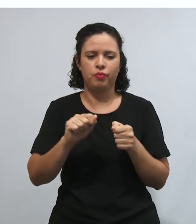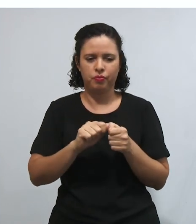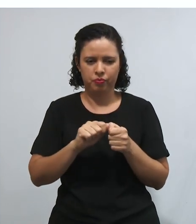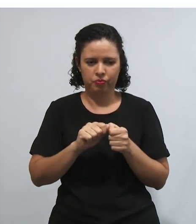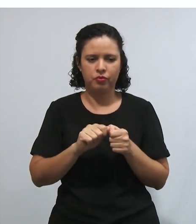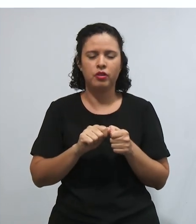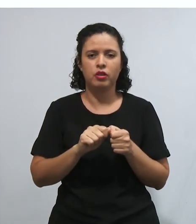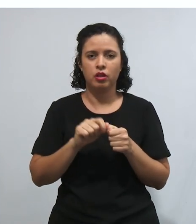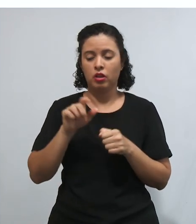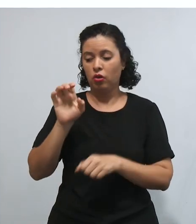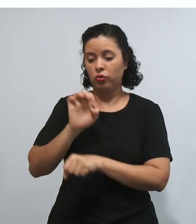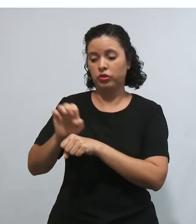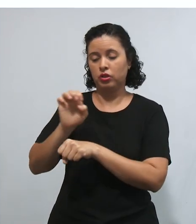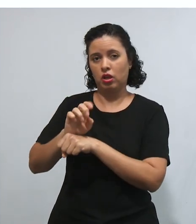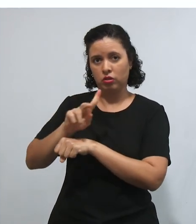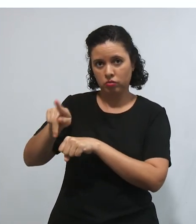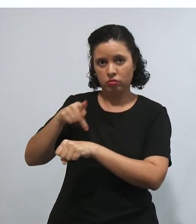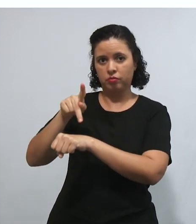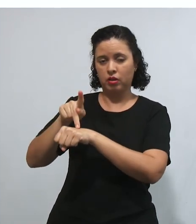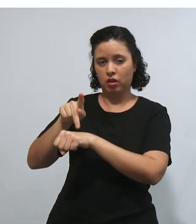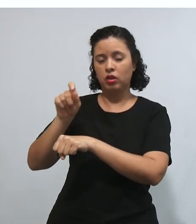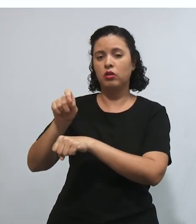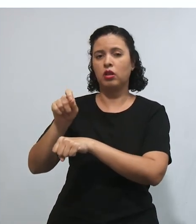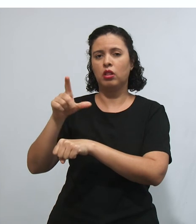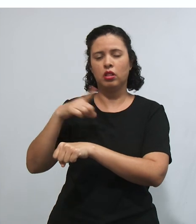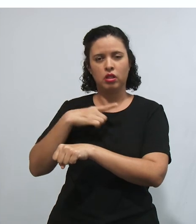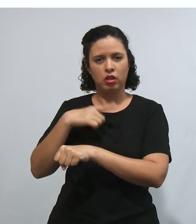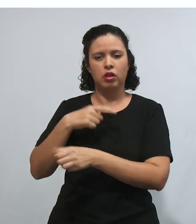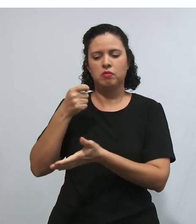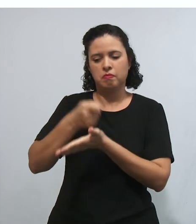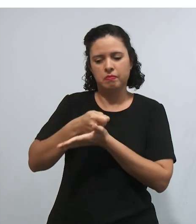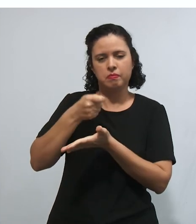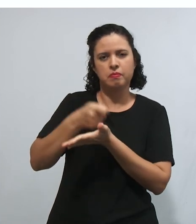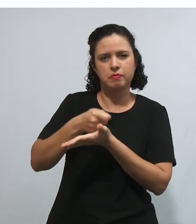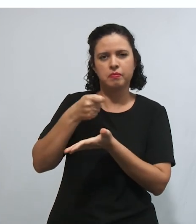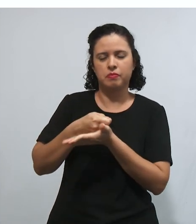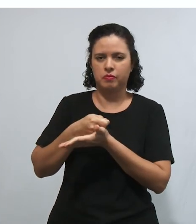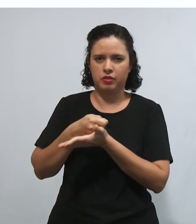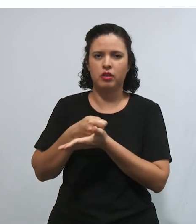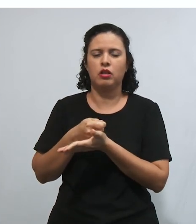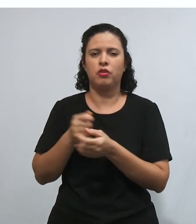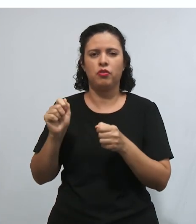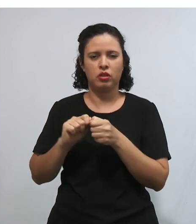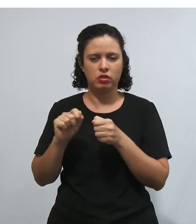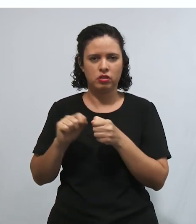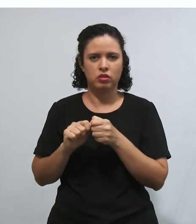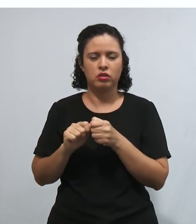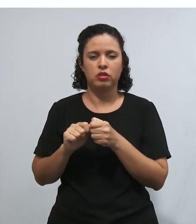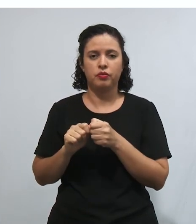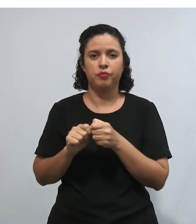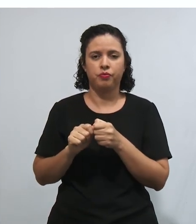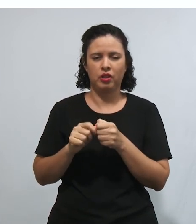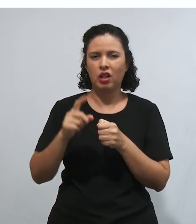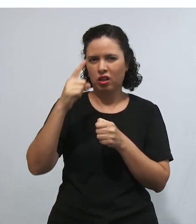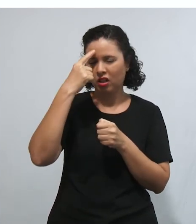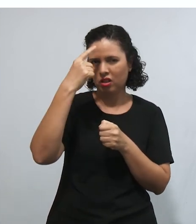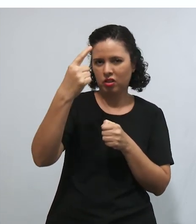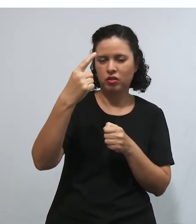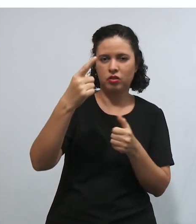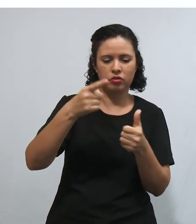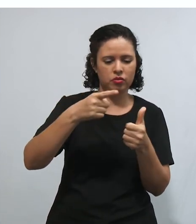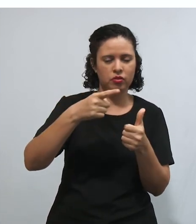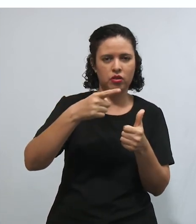Onde o Estado, de fato, ele tem que praticar uma ação. Enquanto lá nos direitos de primeira